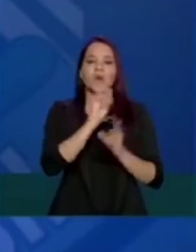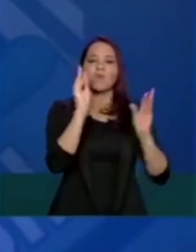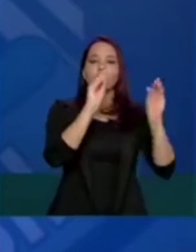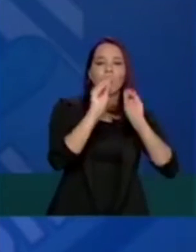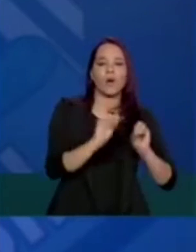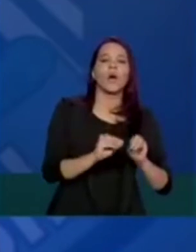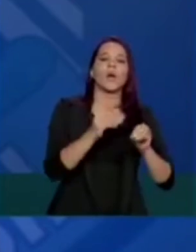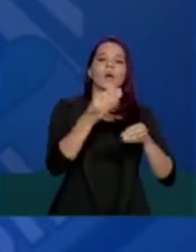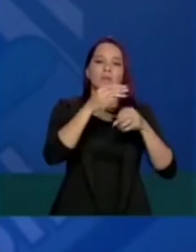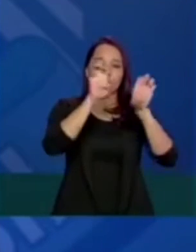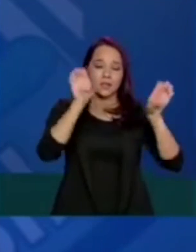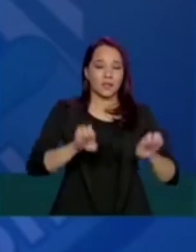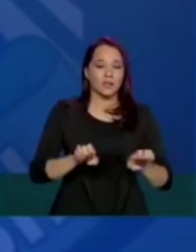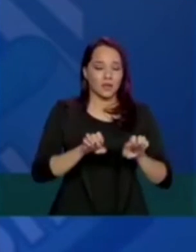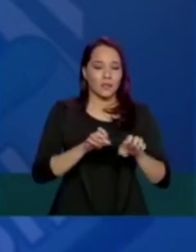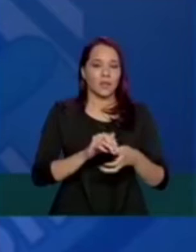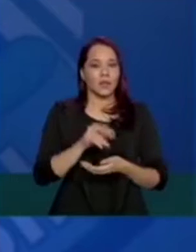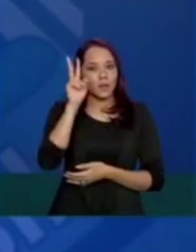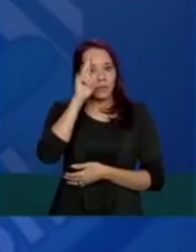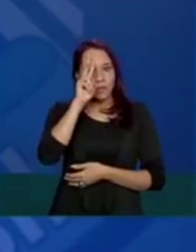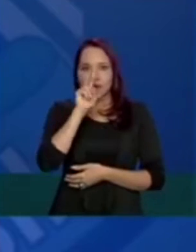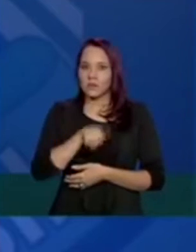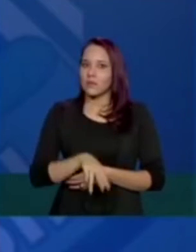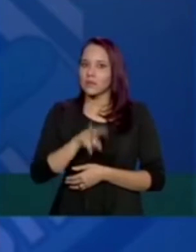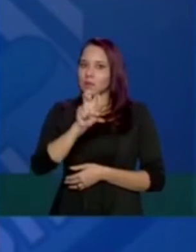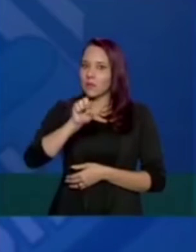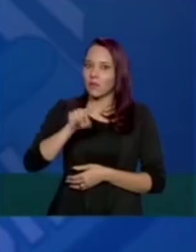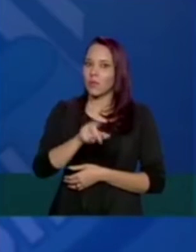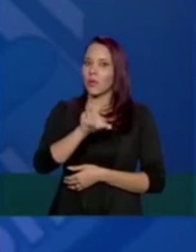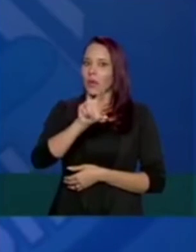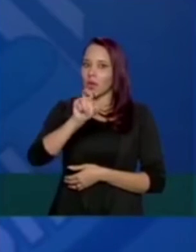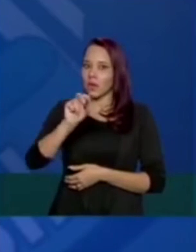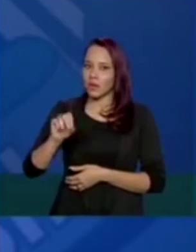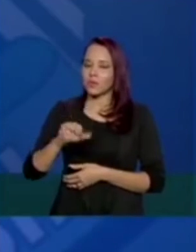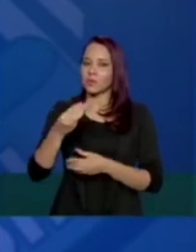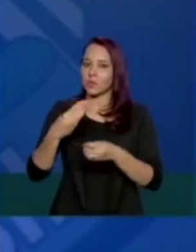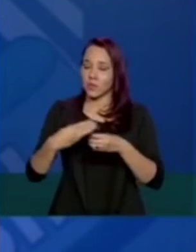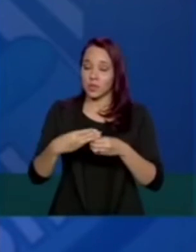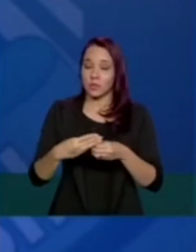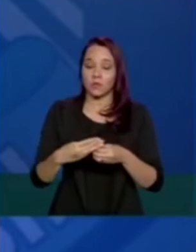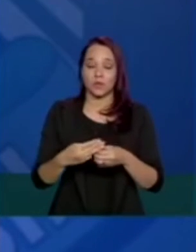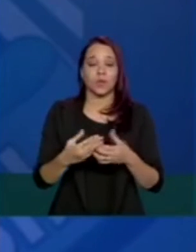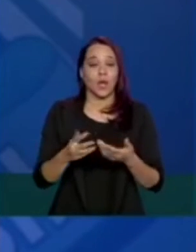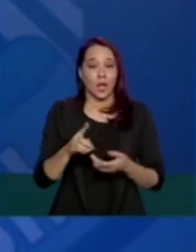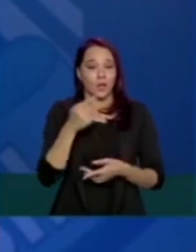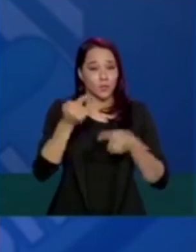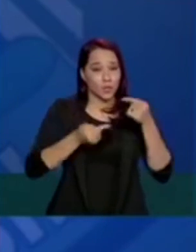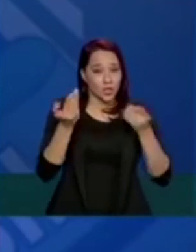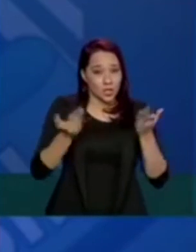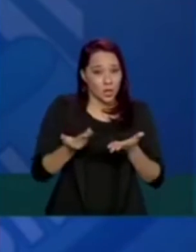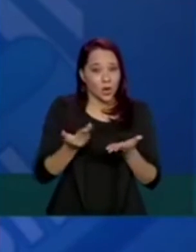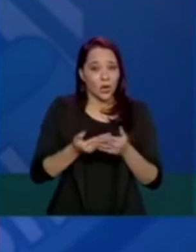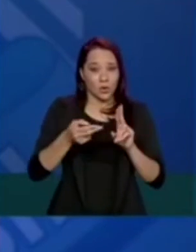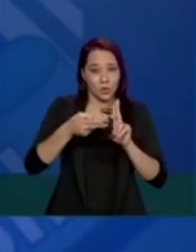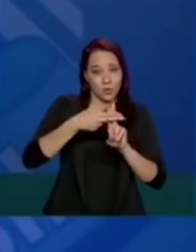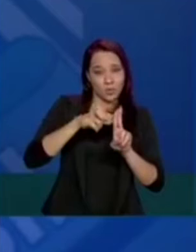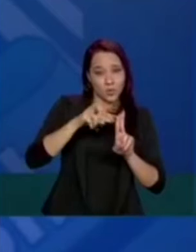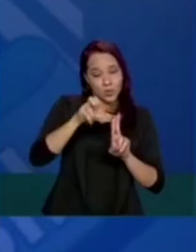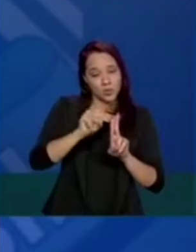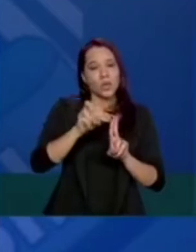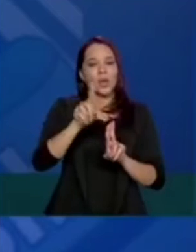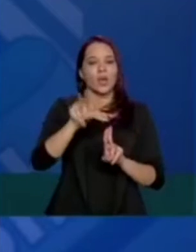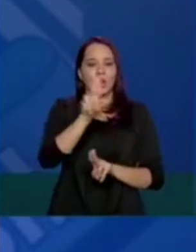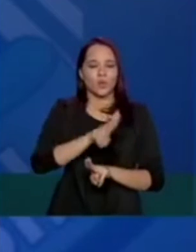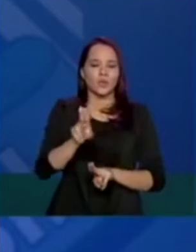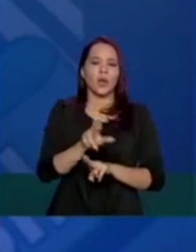27 estados, são 5.570 municípios, a nossa política, a partir de agora, como sistema único de saúde, será utilizar